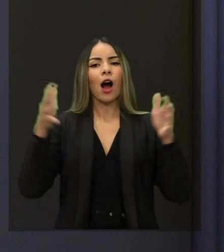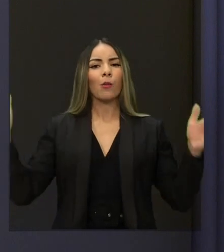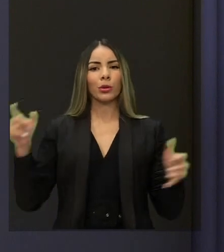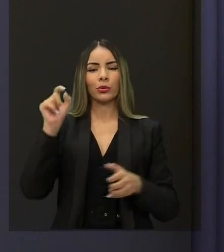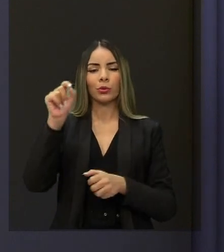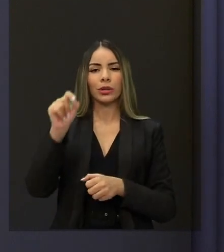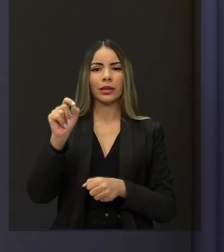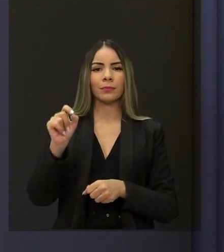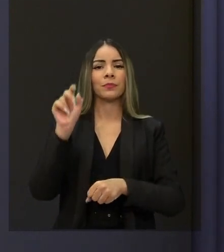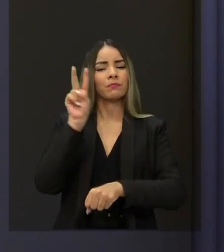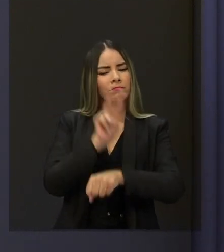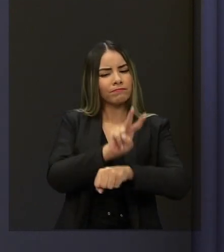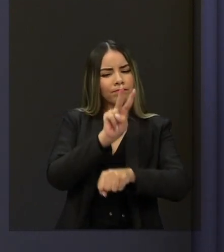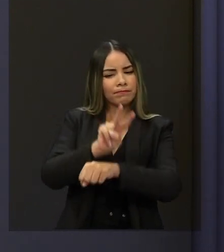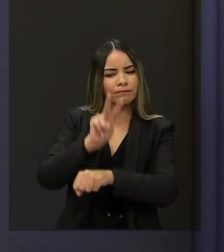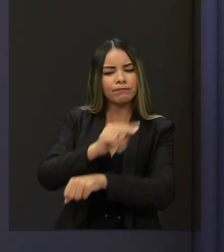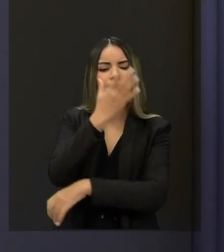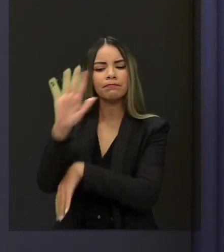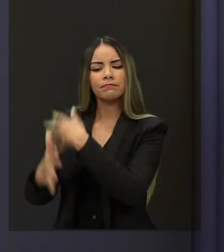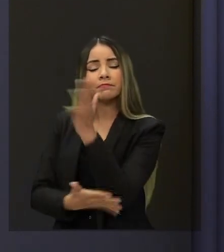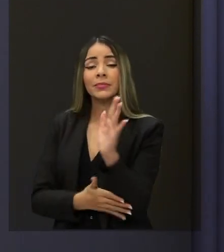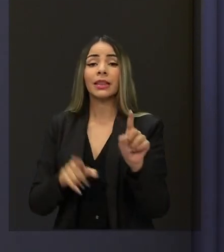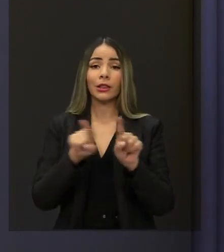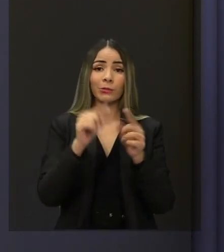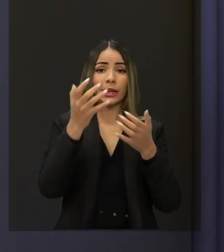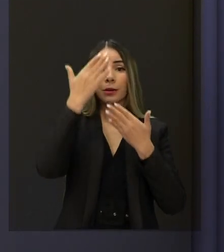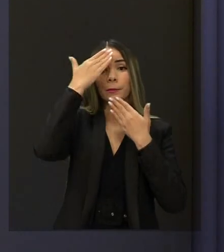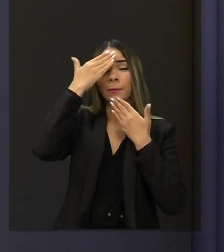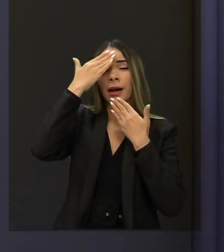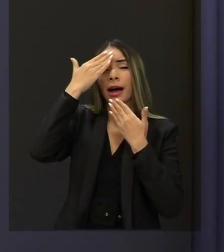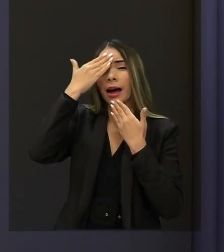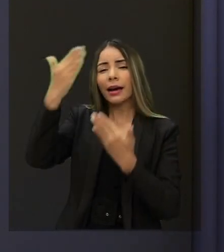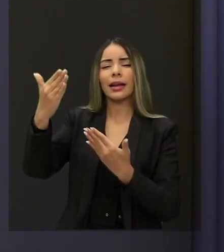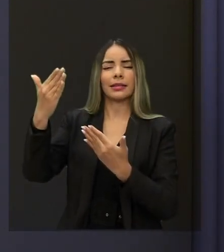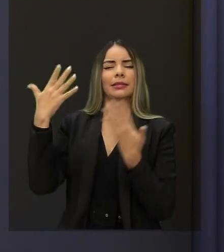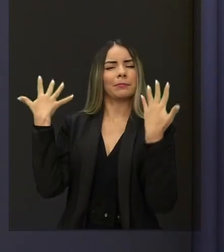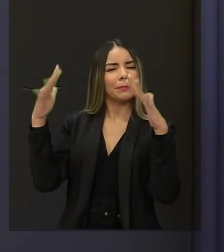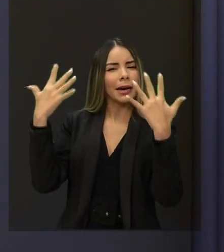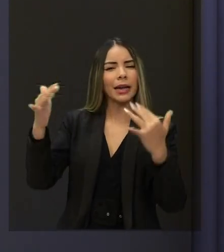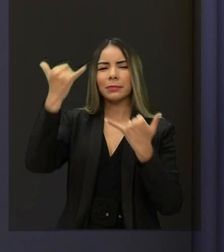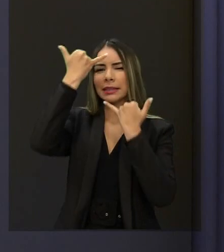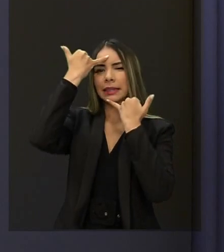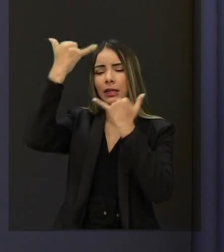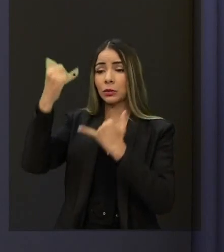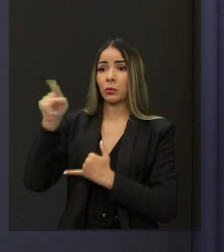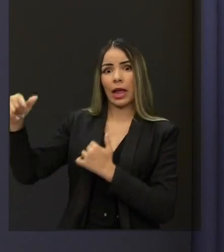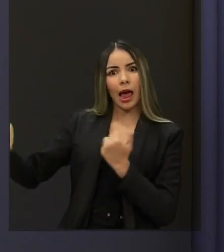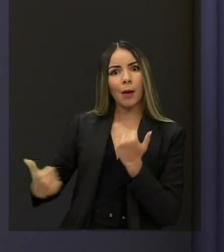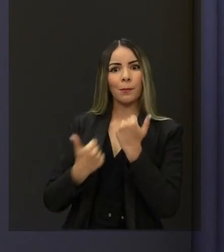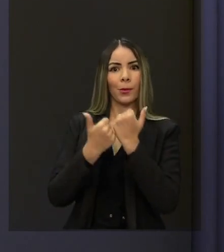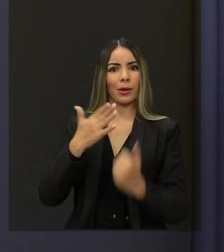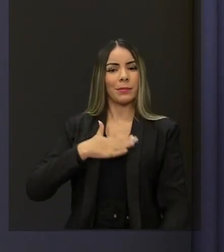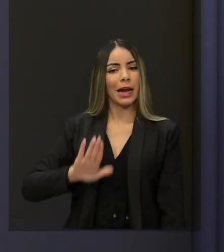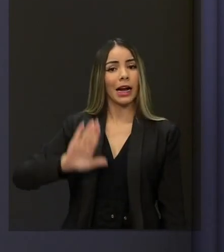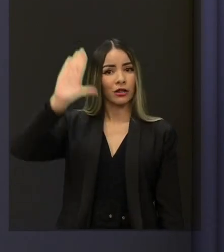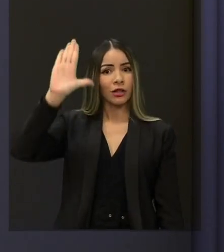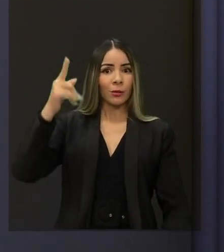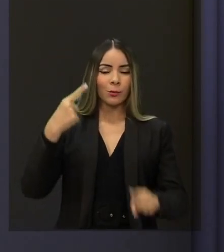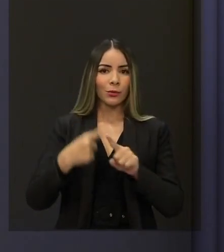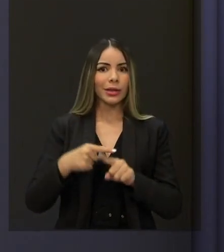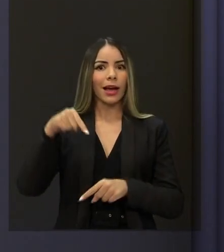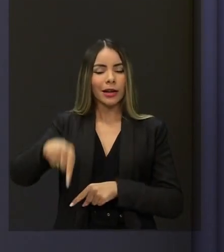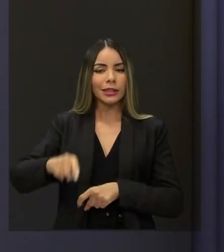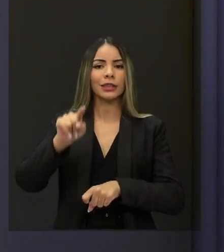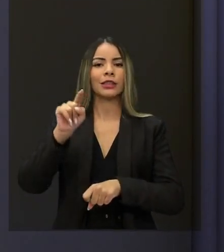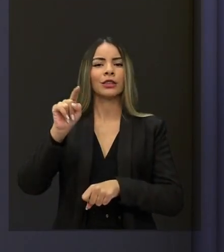E hoje eu quero parabenizar a governadora Isolda, agradecer o apoio dela, minha candidatura, porque hoje houve um fato histórico no Ceará. Hoje